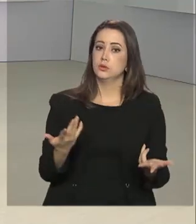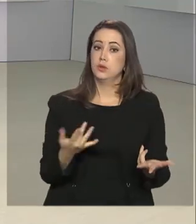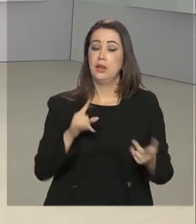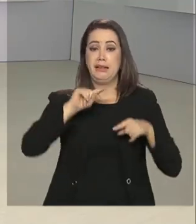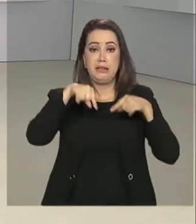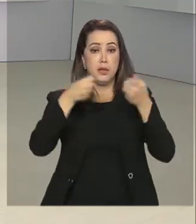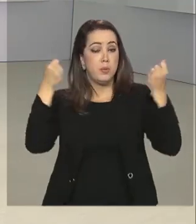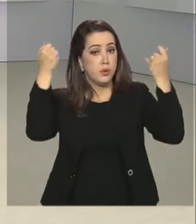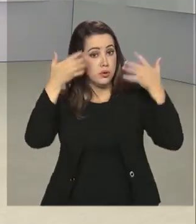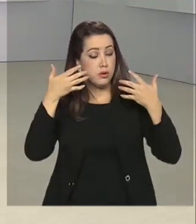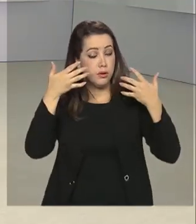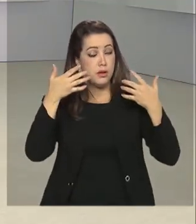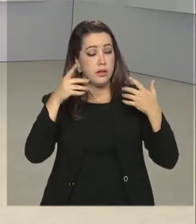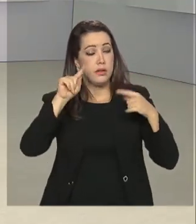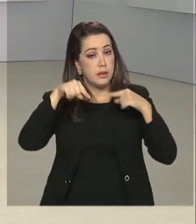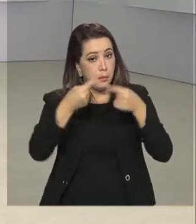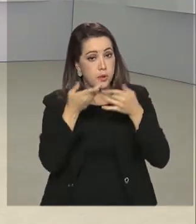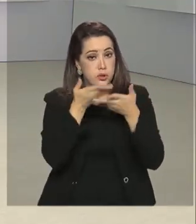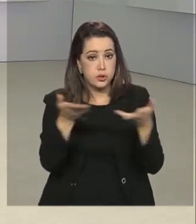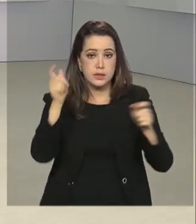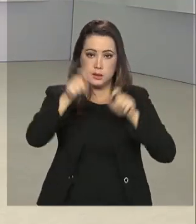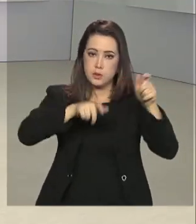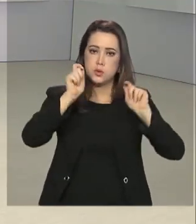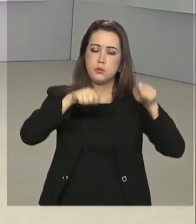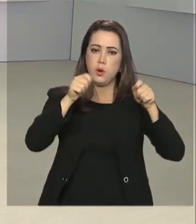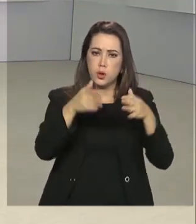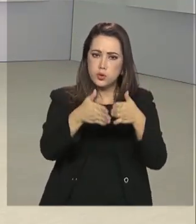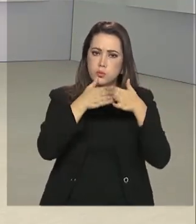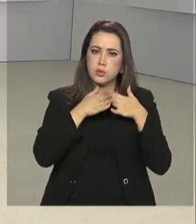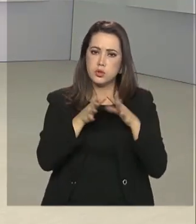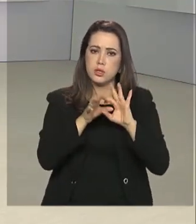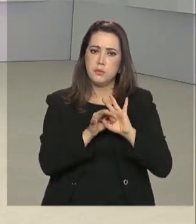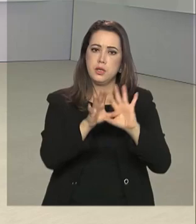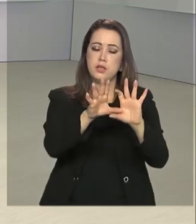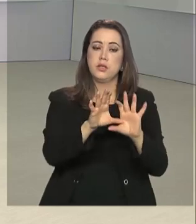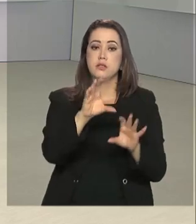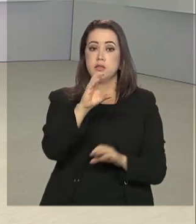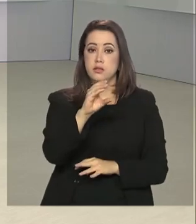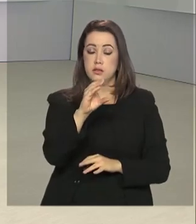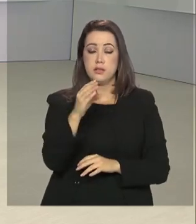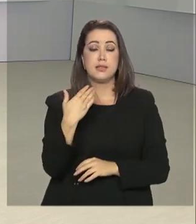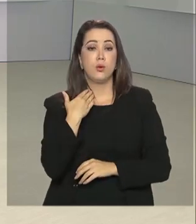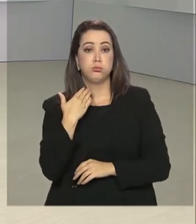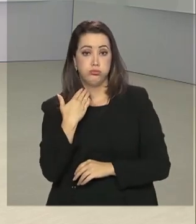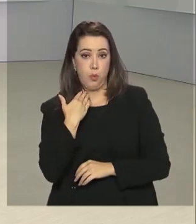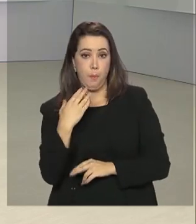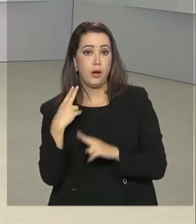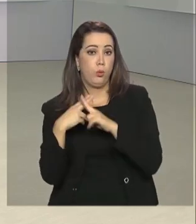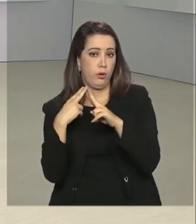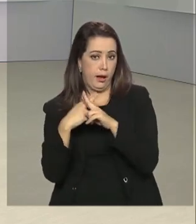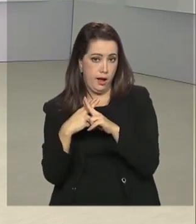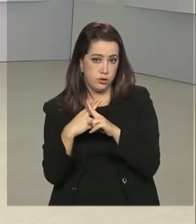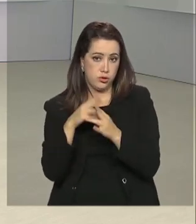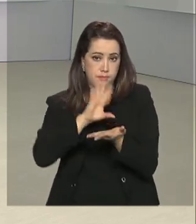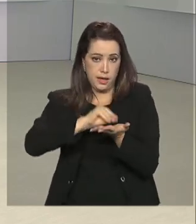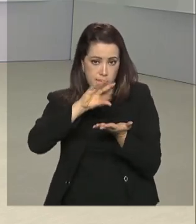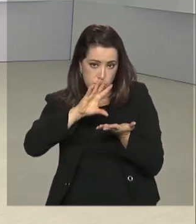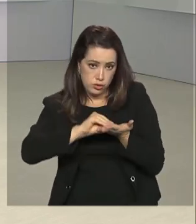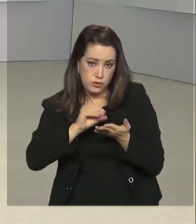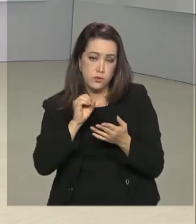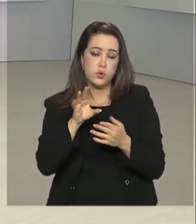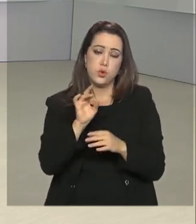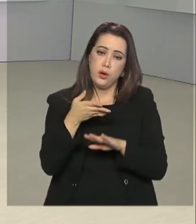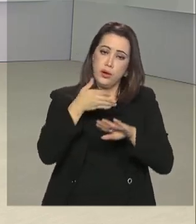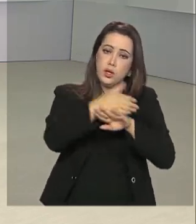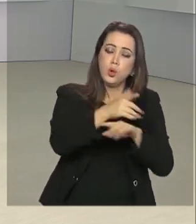depois desse pente fino, os beneficiários já podem pedir o desbloqueio das contas digitais. Para isso, basta ir a uma agência da